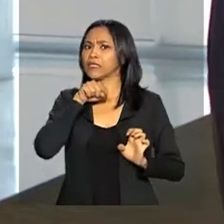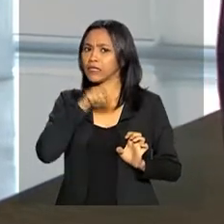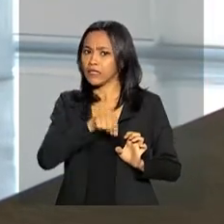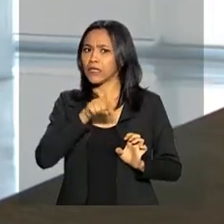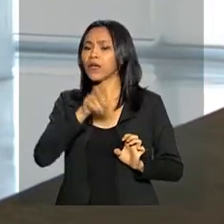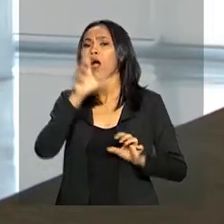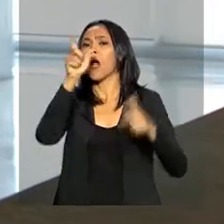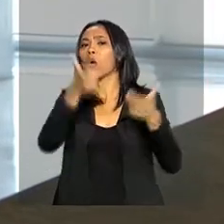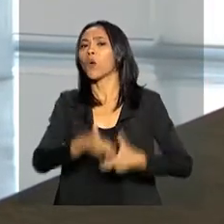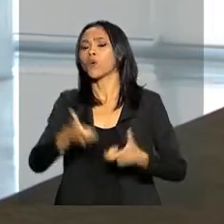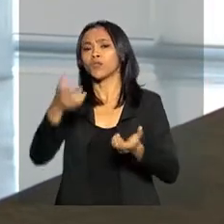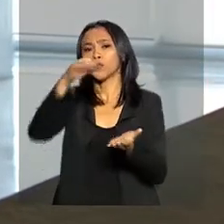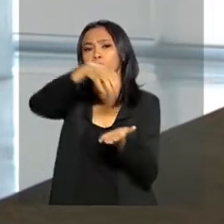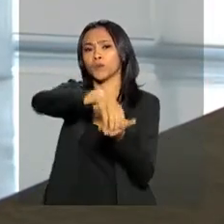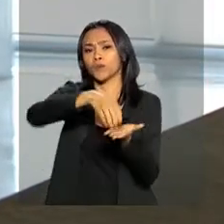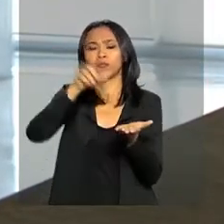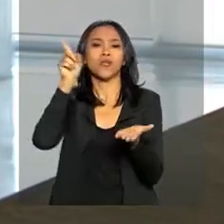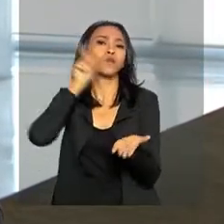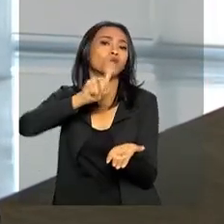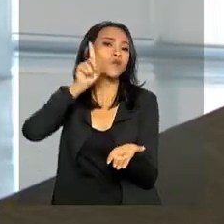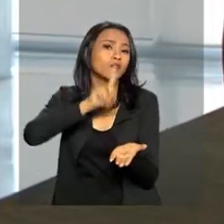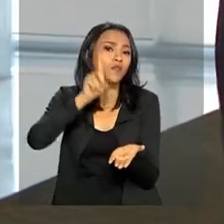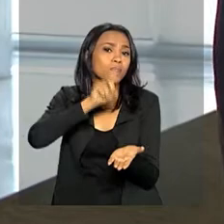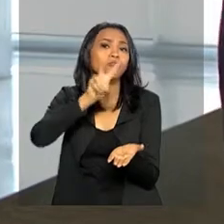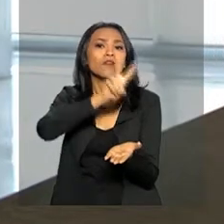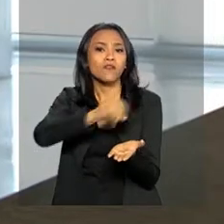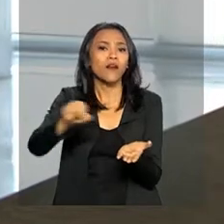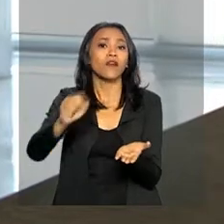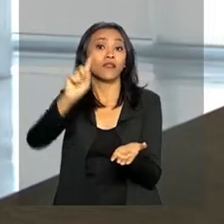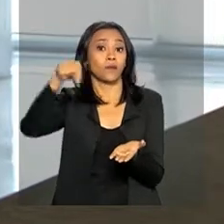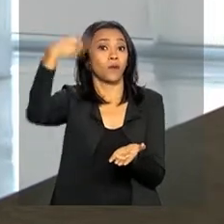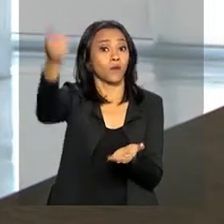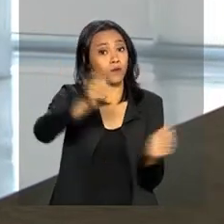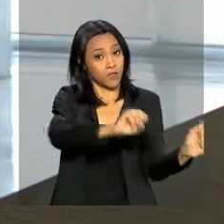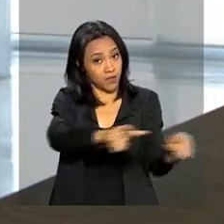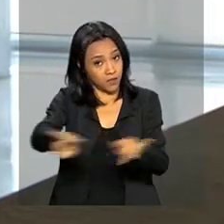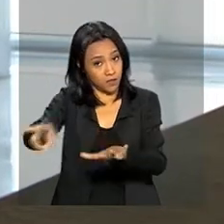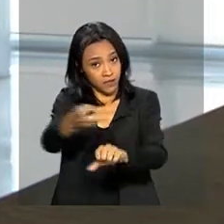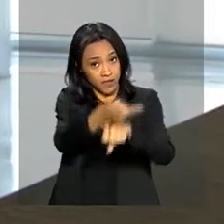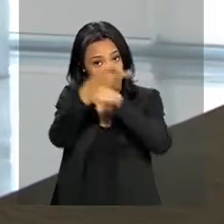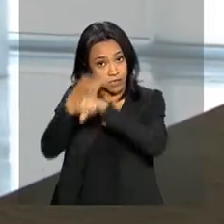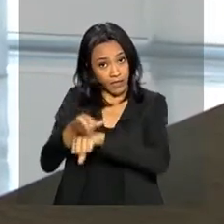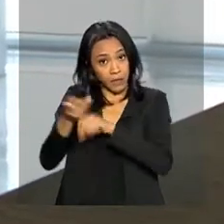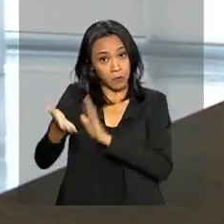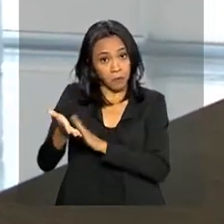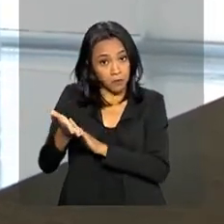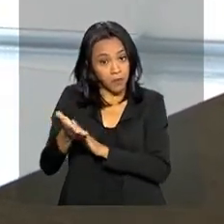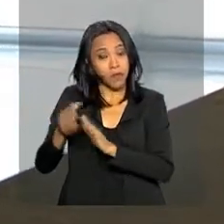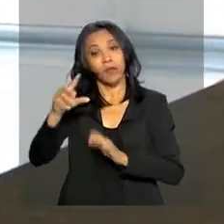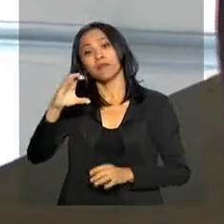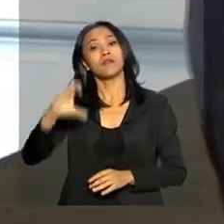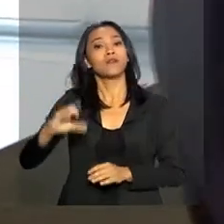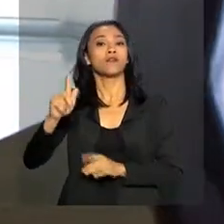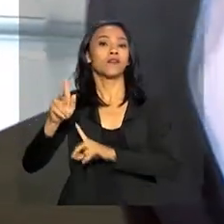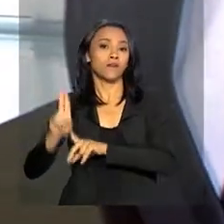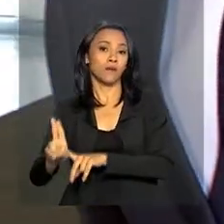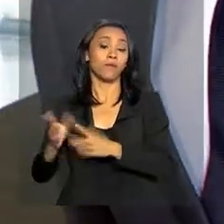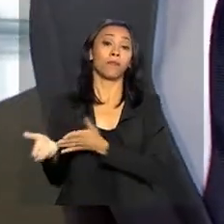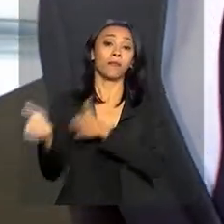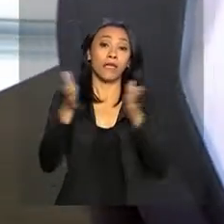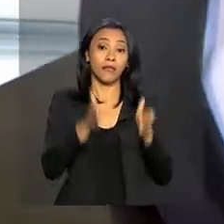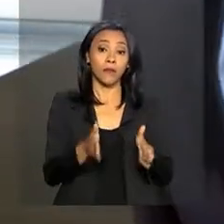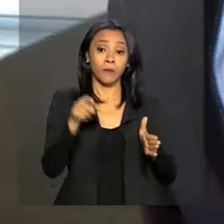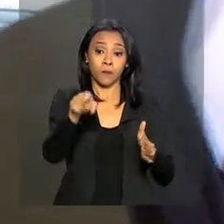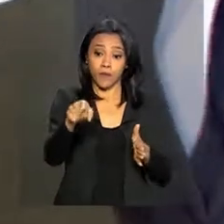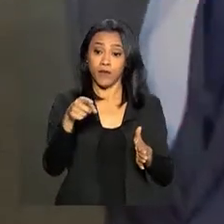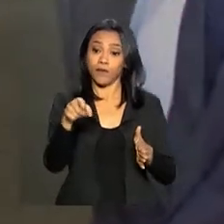sede lá nos Estados Unidos. Essa premiação vai ser entregue na semana que vem. Bom, sobre esse assunto eu converso agora ao vivo com o diretor de promoção da